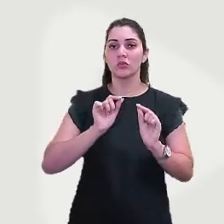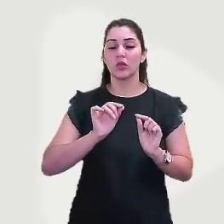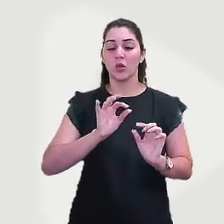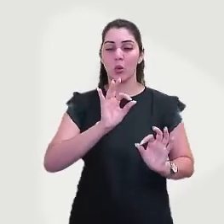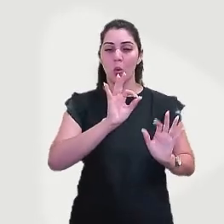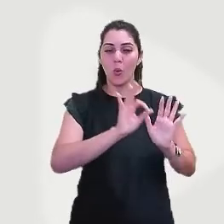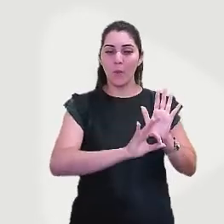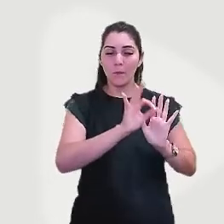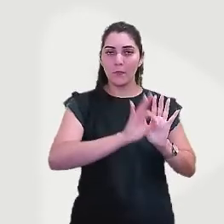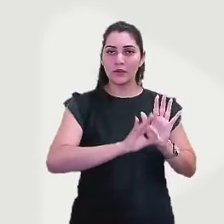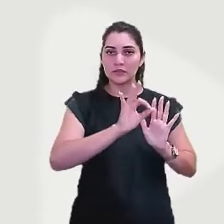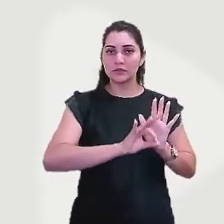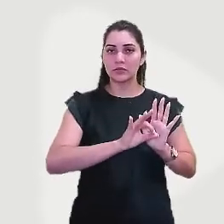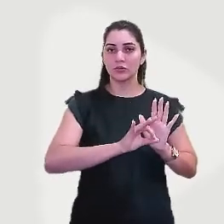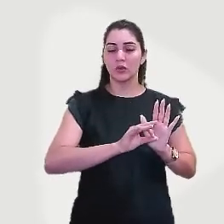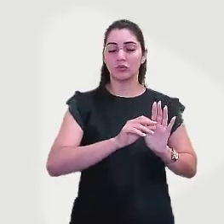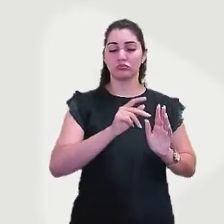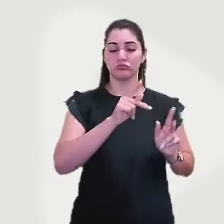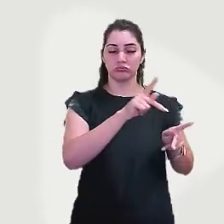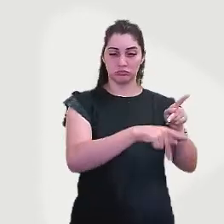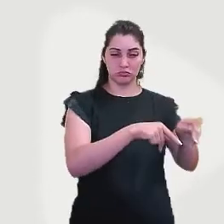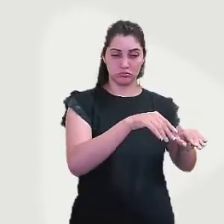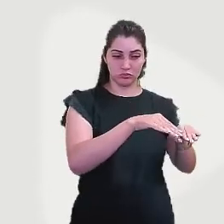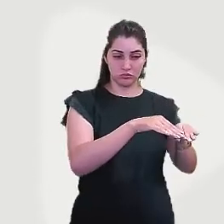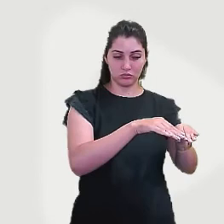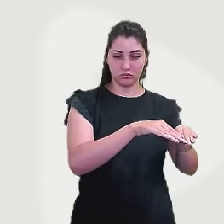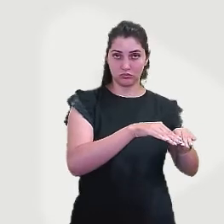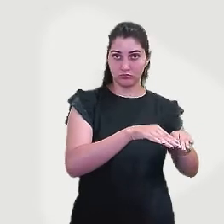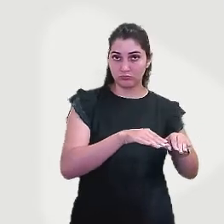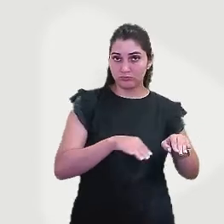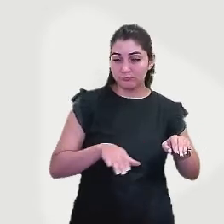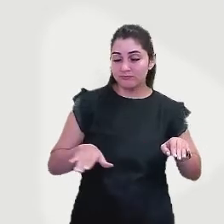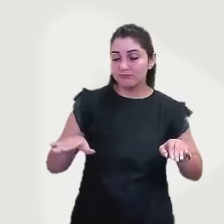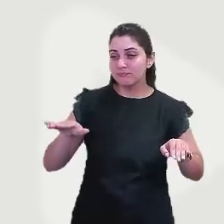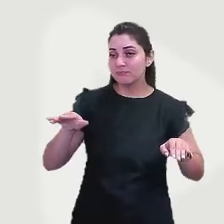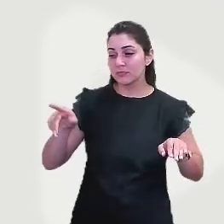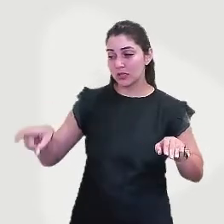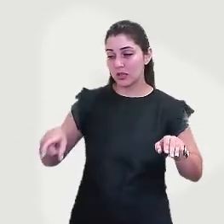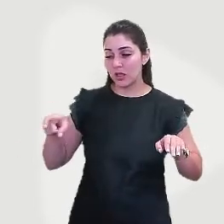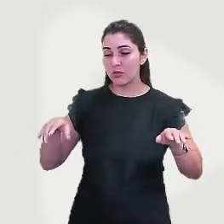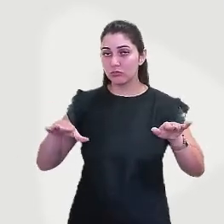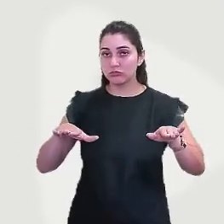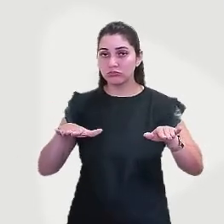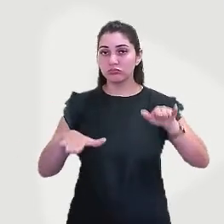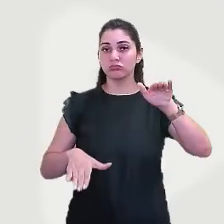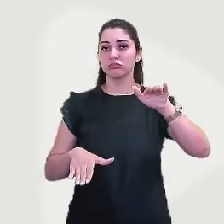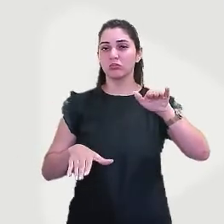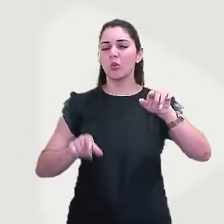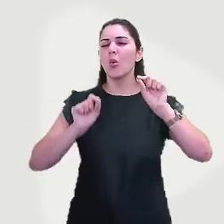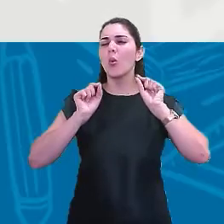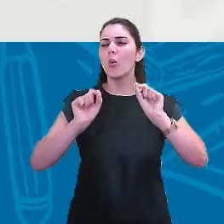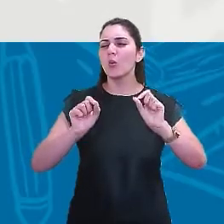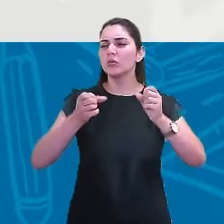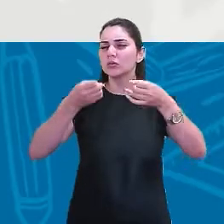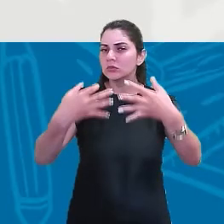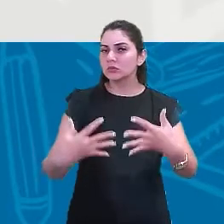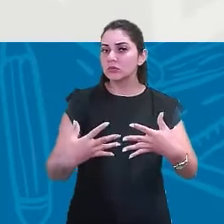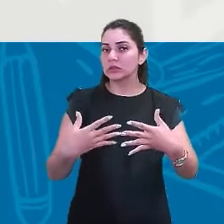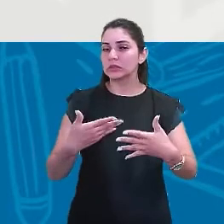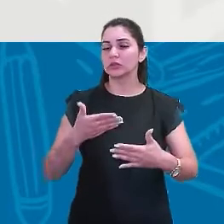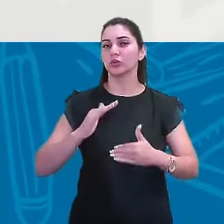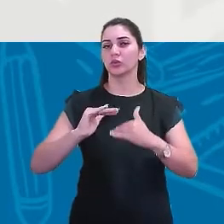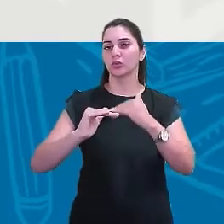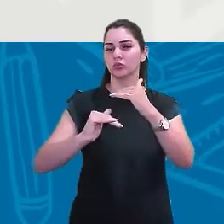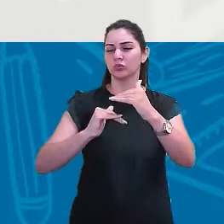urbana é superior ao da população rural. O isso quer dizer? Que durante